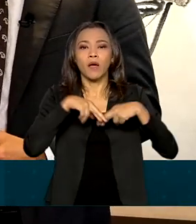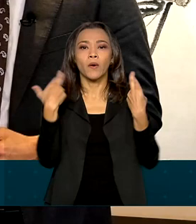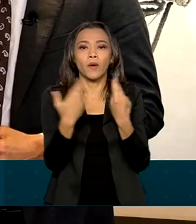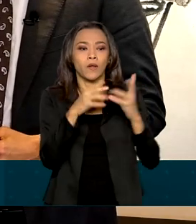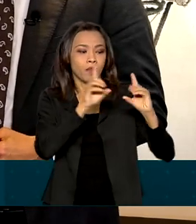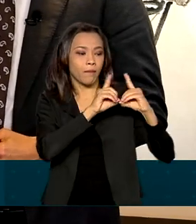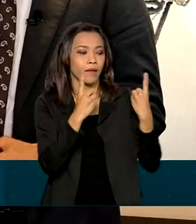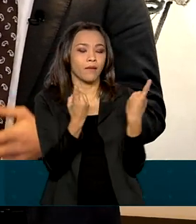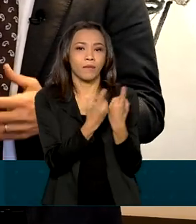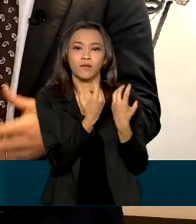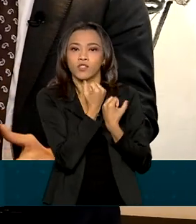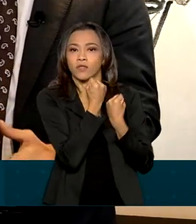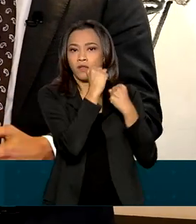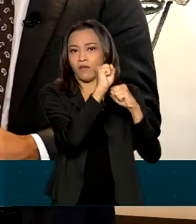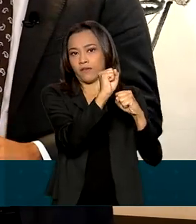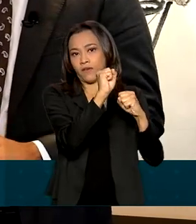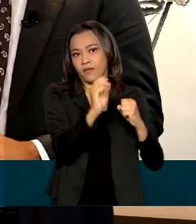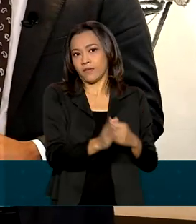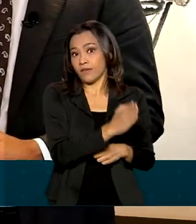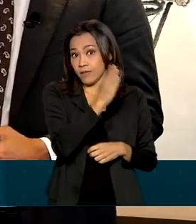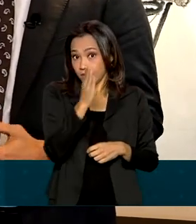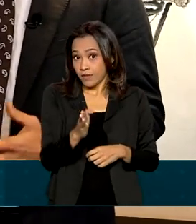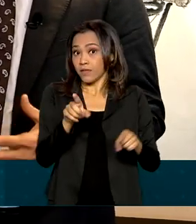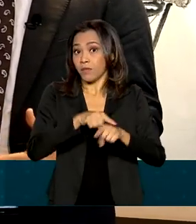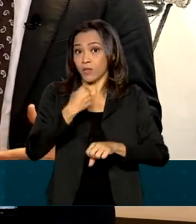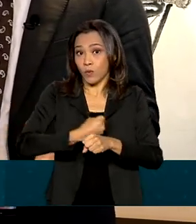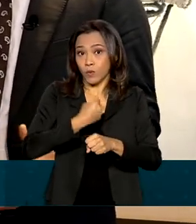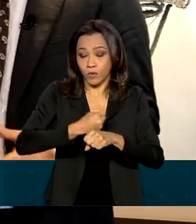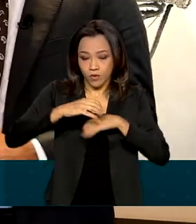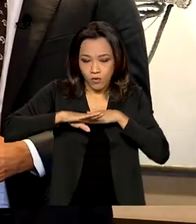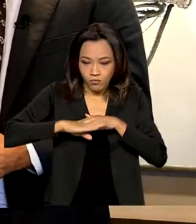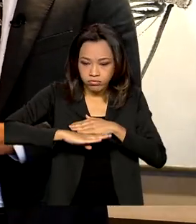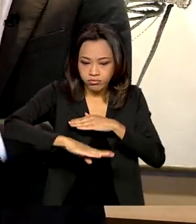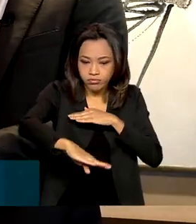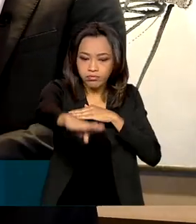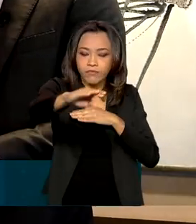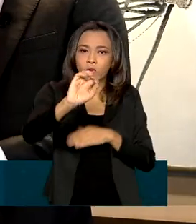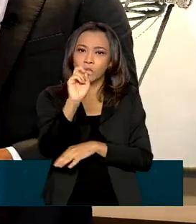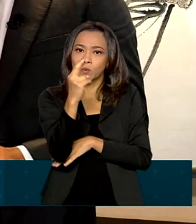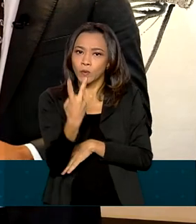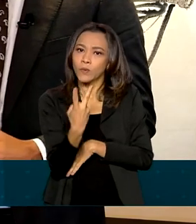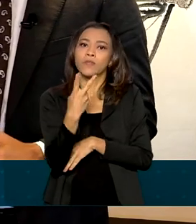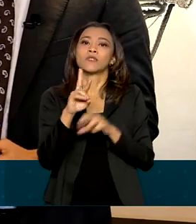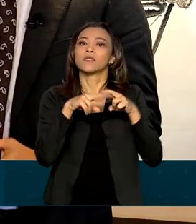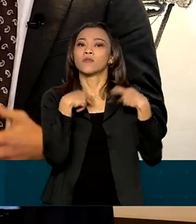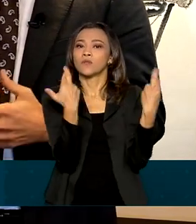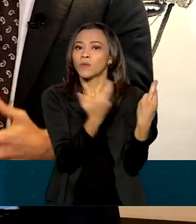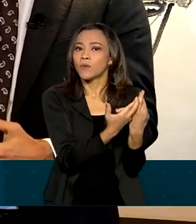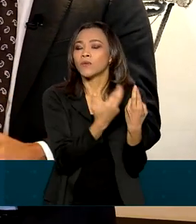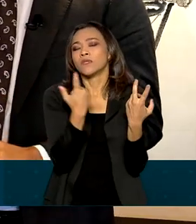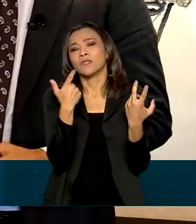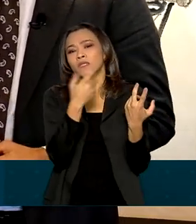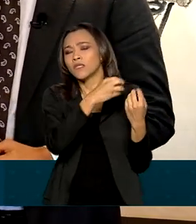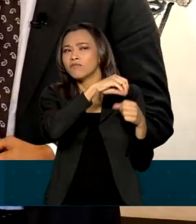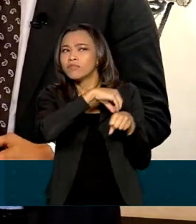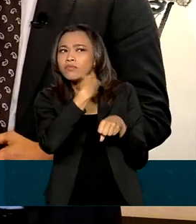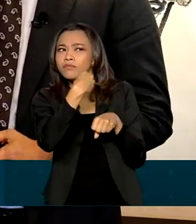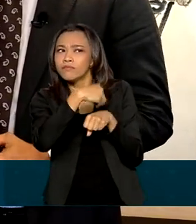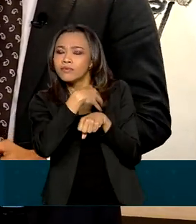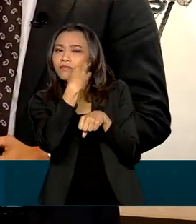americano, Departamento do Estado, e foi muito importante. Foram duas reuniões que nós conseguimos extrair deles